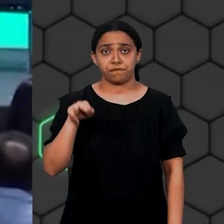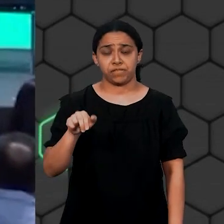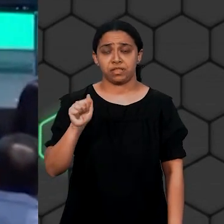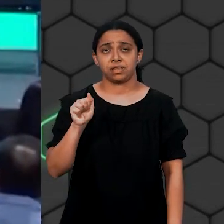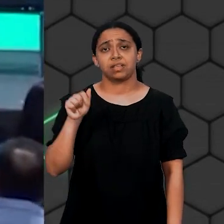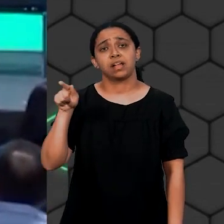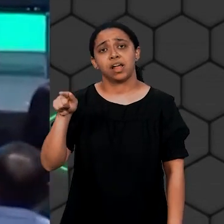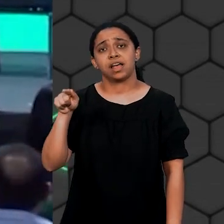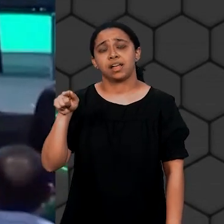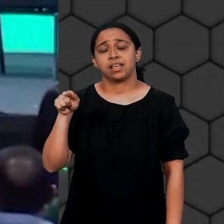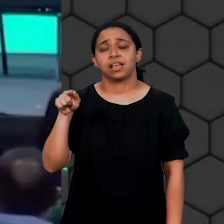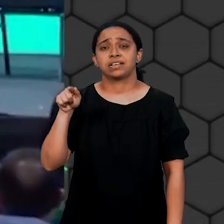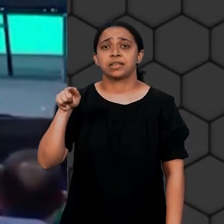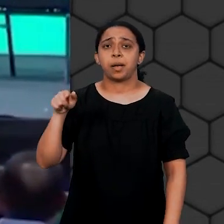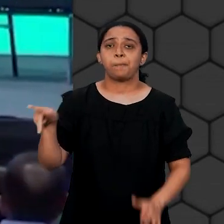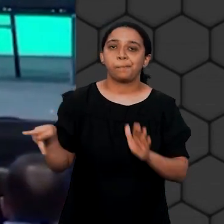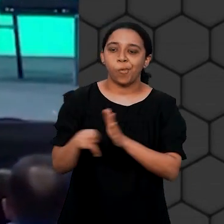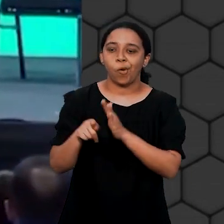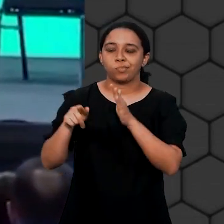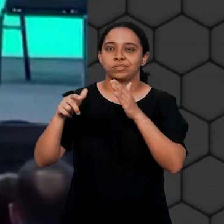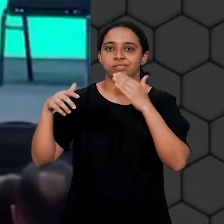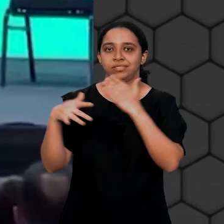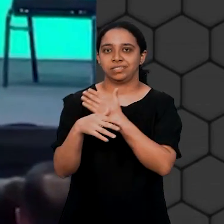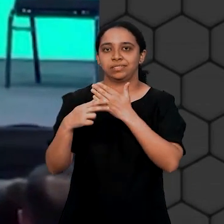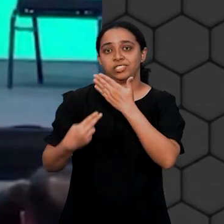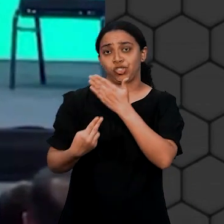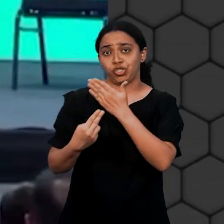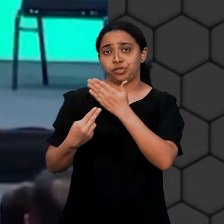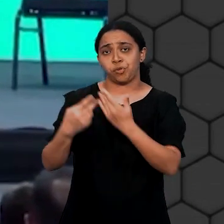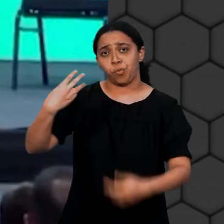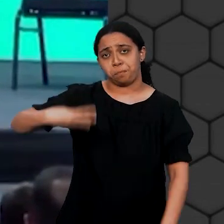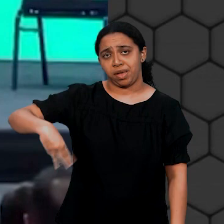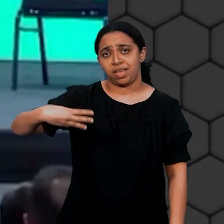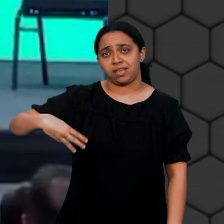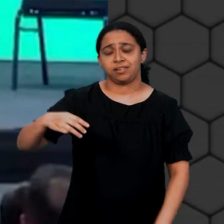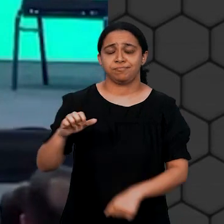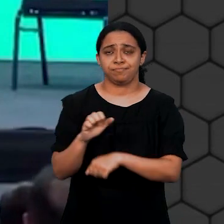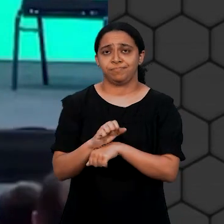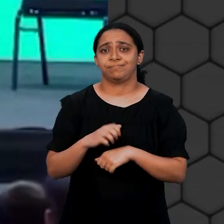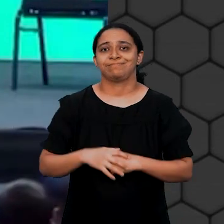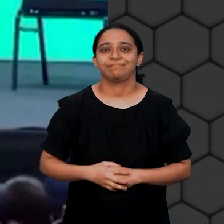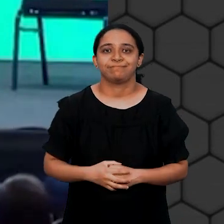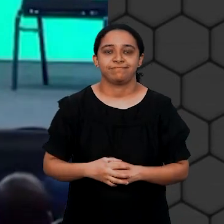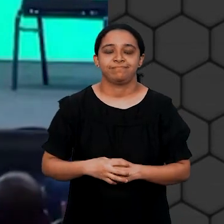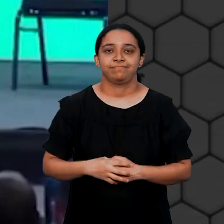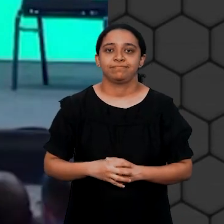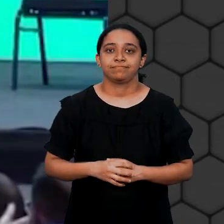Nascimento Silva, de Timon, Maranhão.